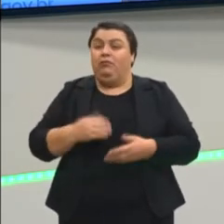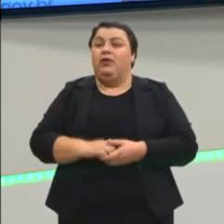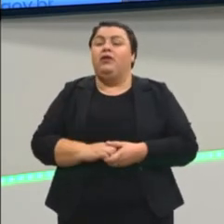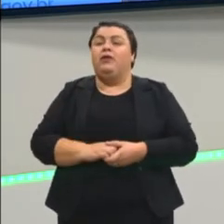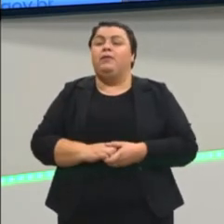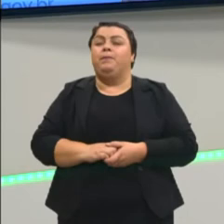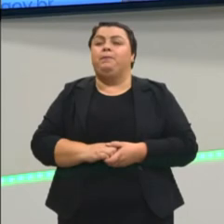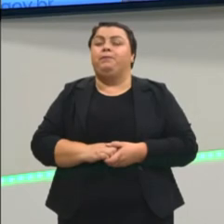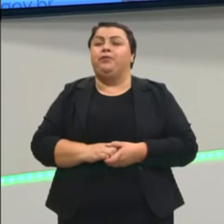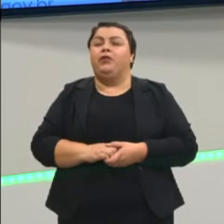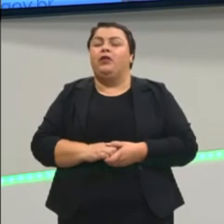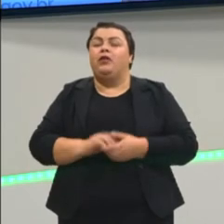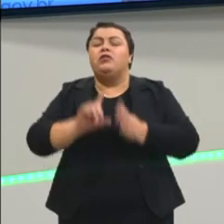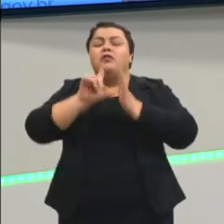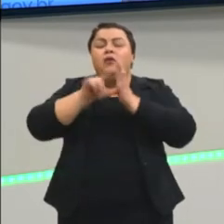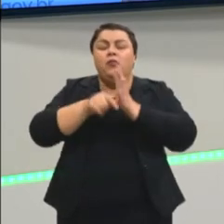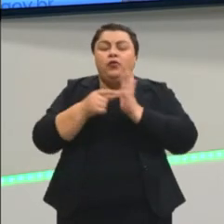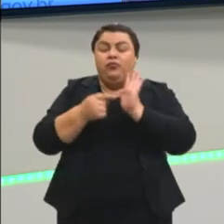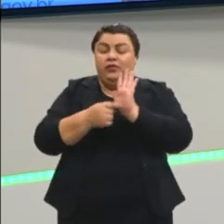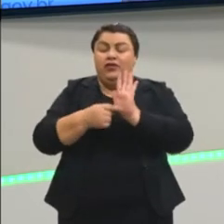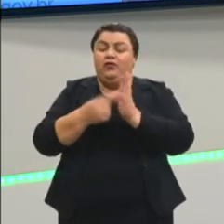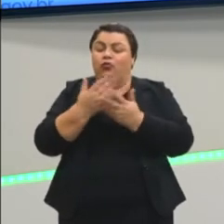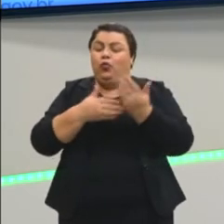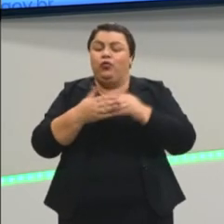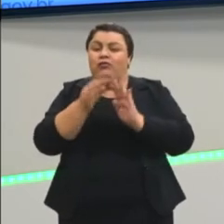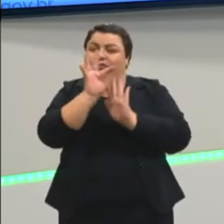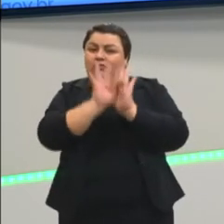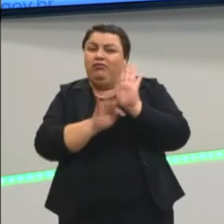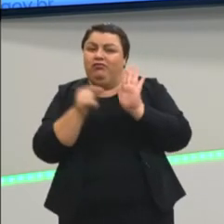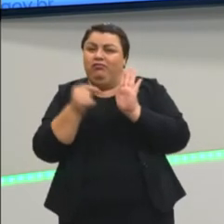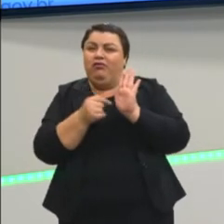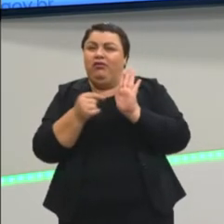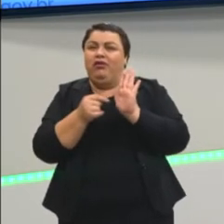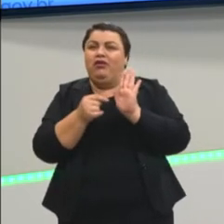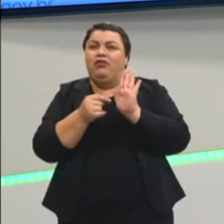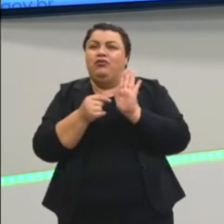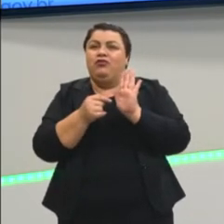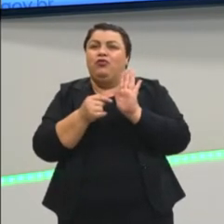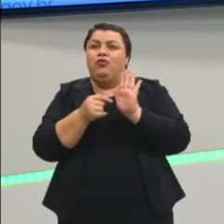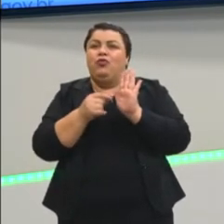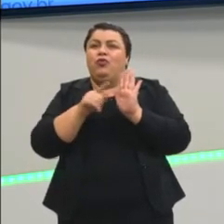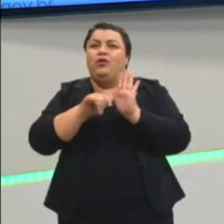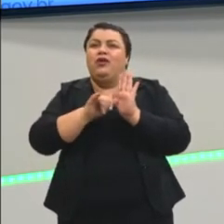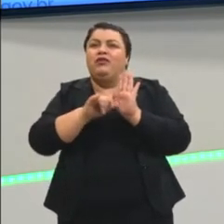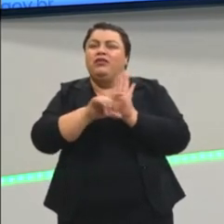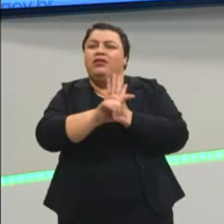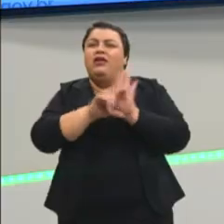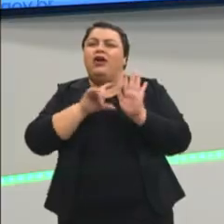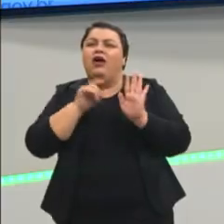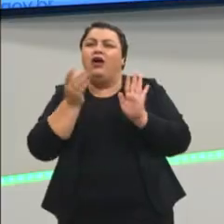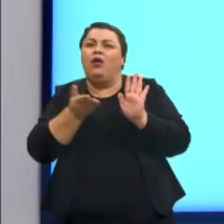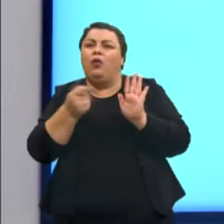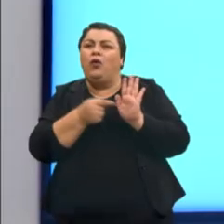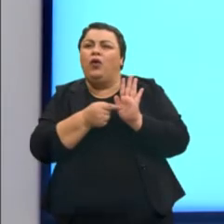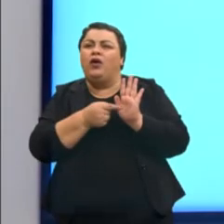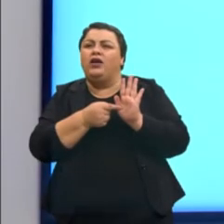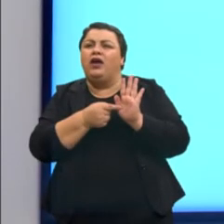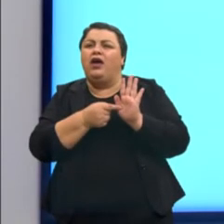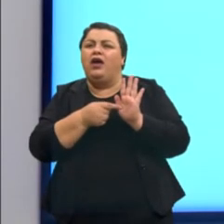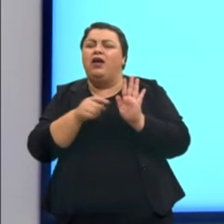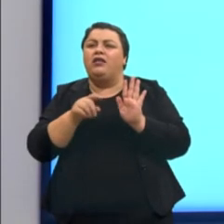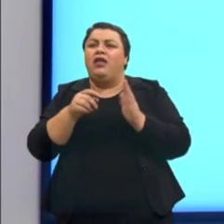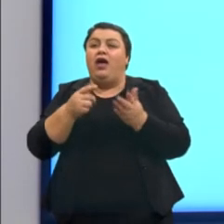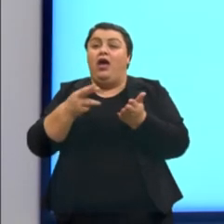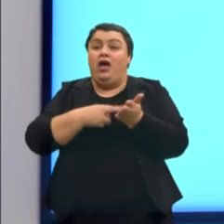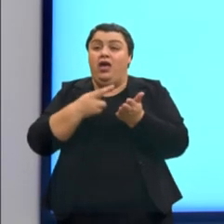passar, então, por todos esses textos, eu chego para vocês com essa reportagem. Ela foi uma reportagem da